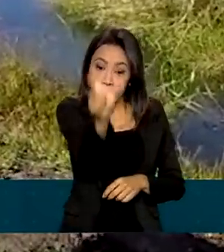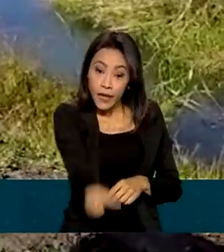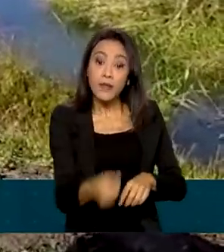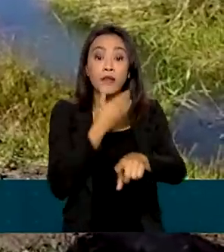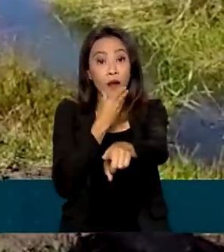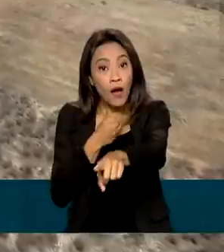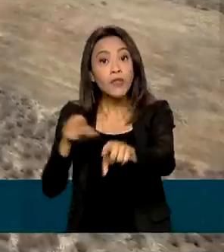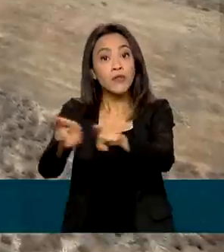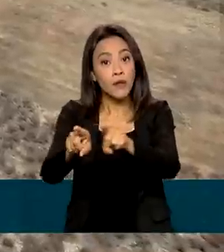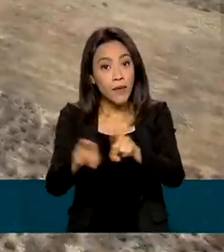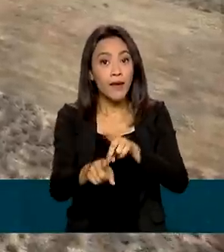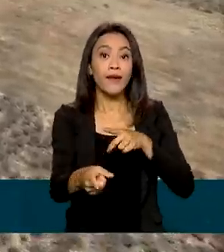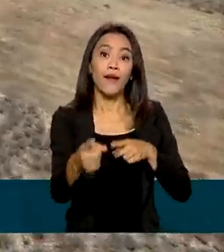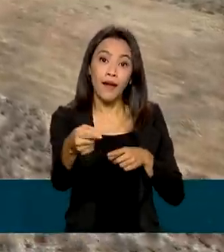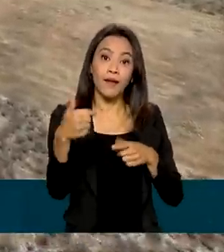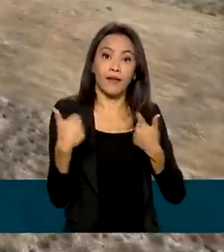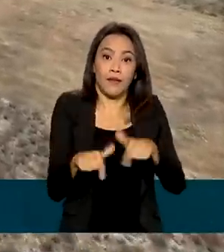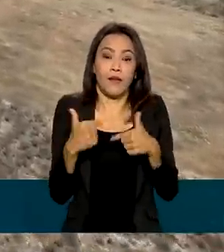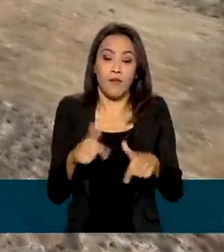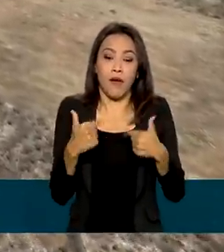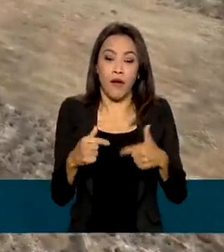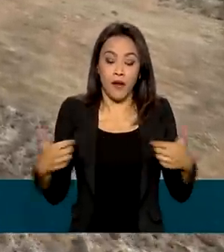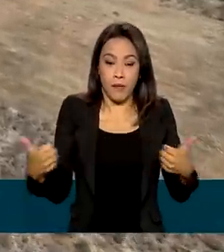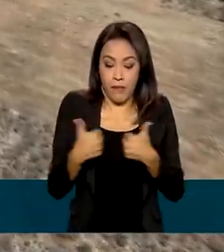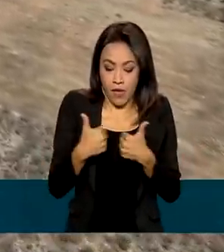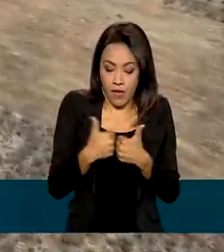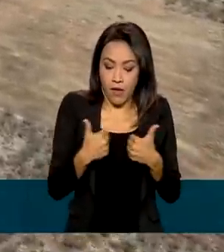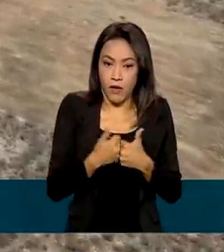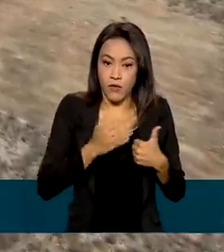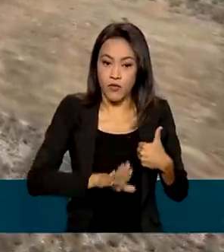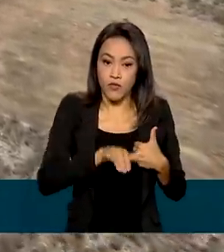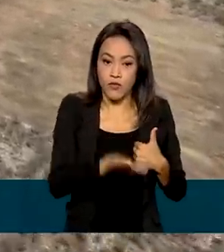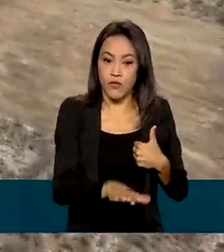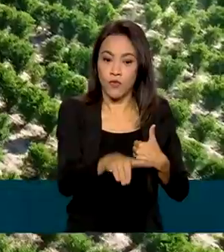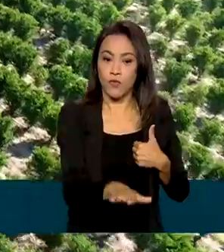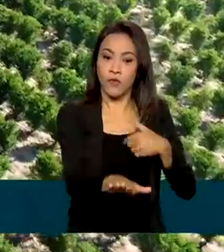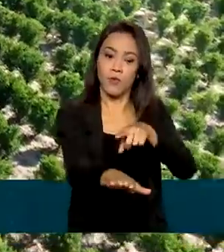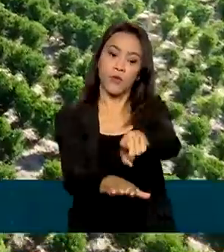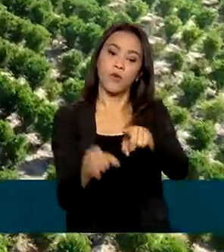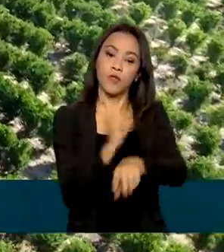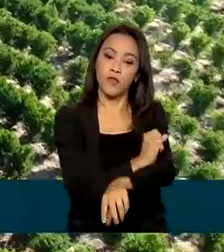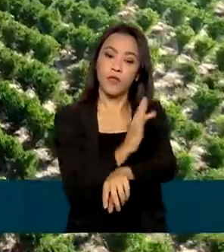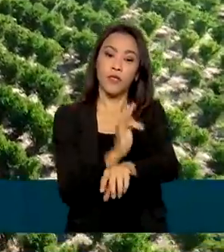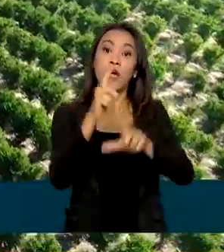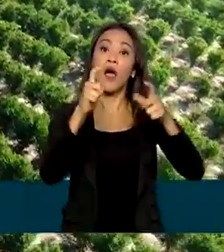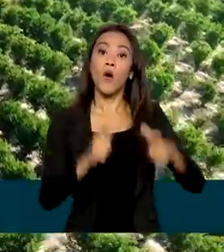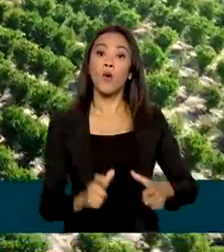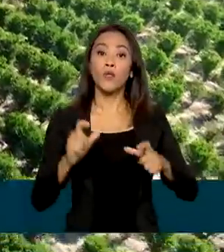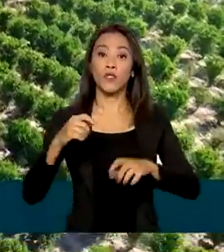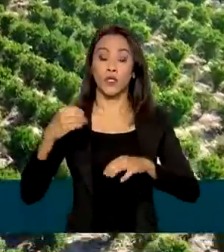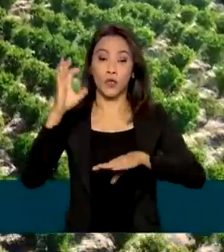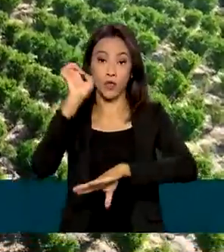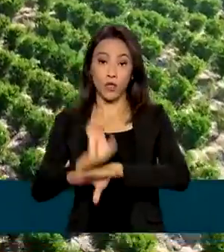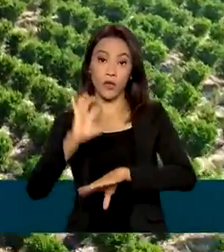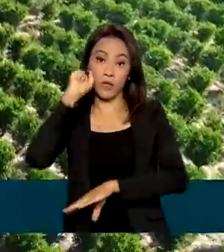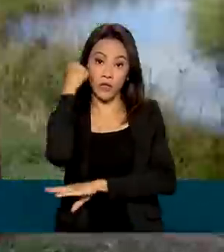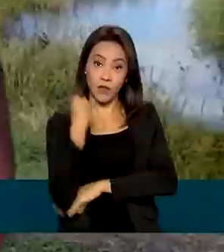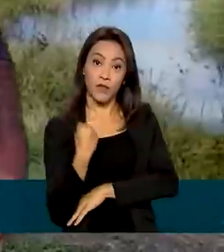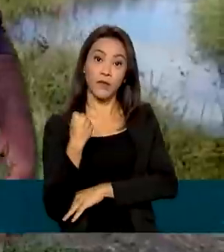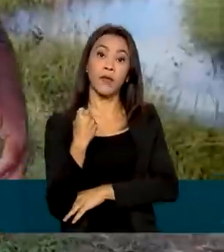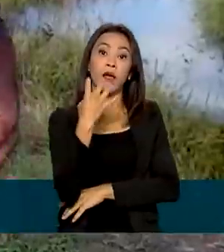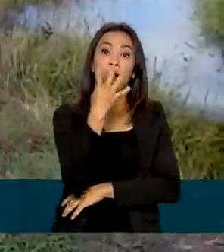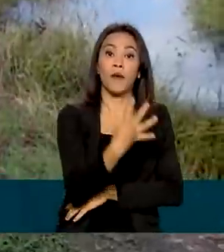dessa estatística. Ele trabalha no perímetro irrigado de Propriá, no Baixo São Francisco, em Sergipe, há 44 anos.